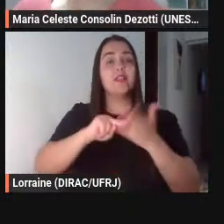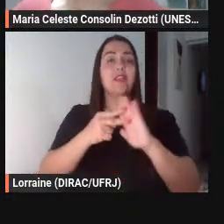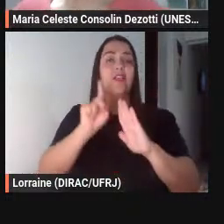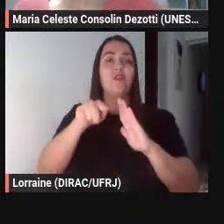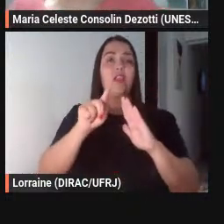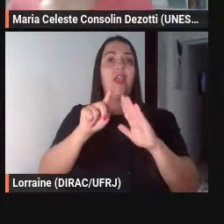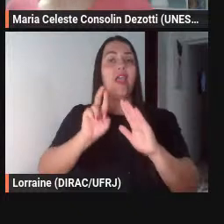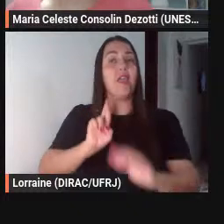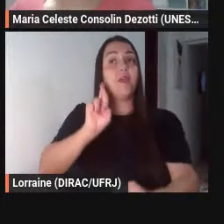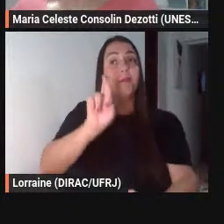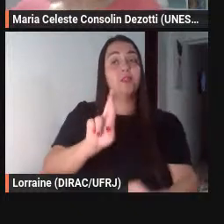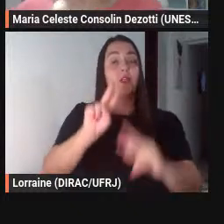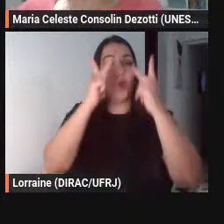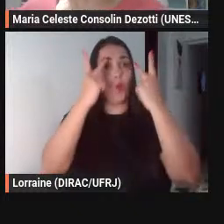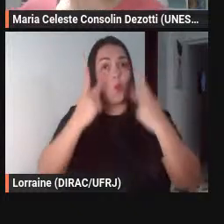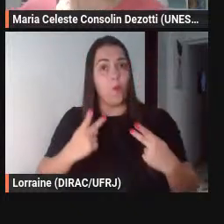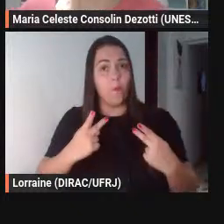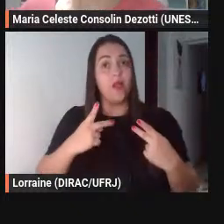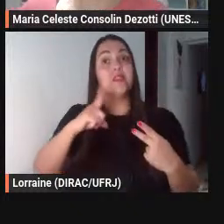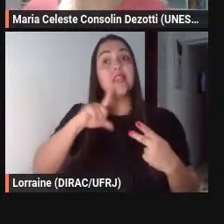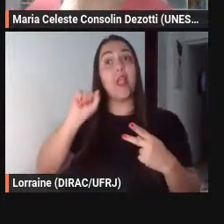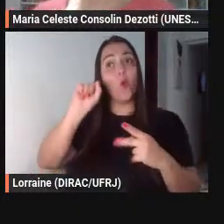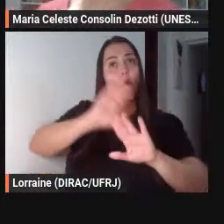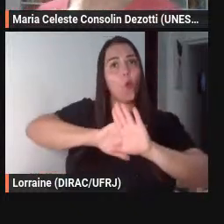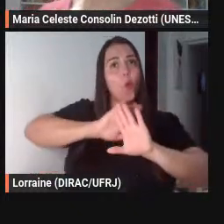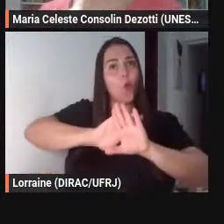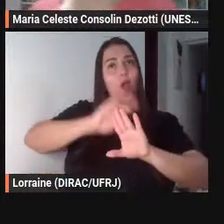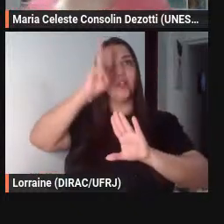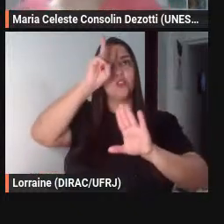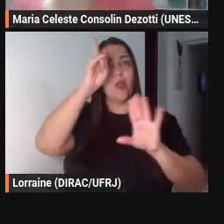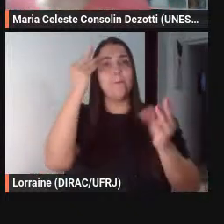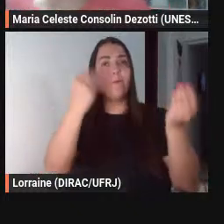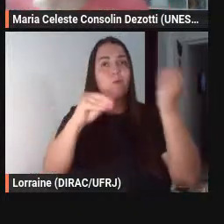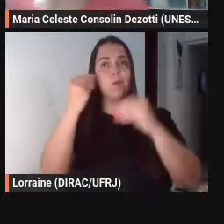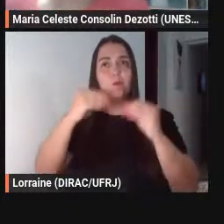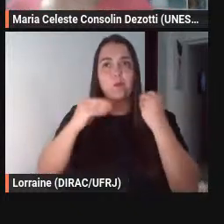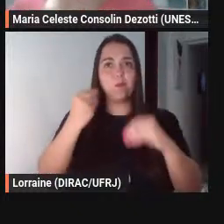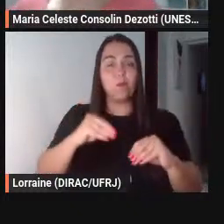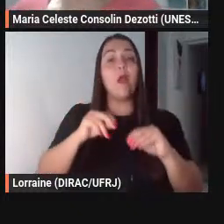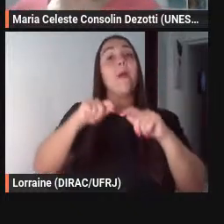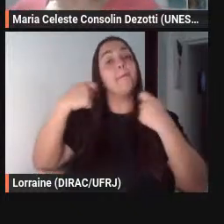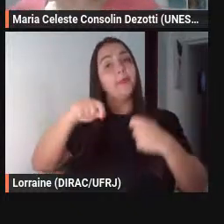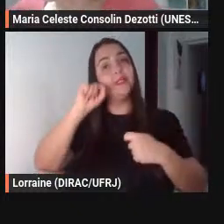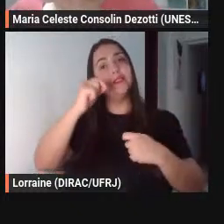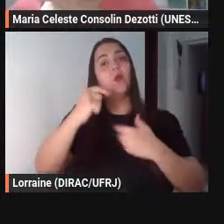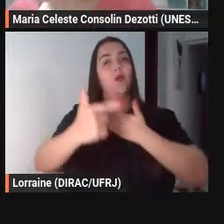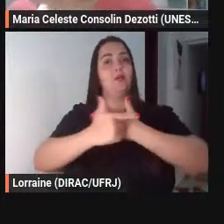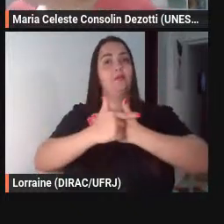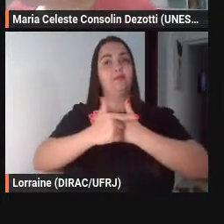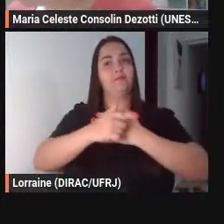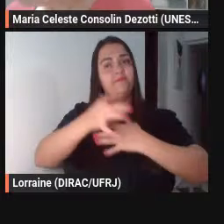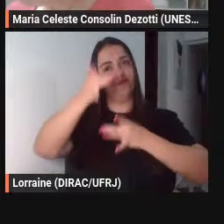estão alegorizados e por isso eles precisam ser interpretados